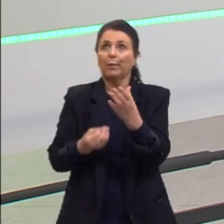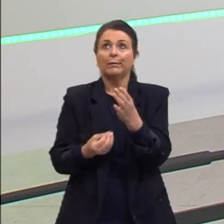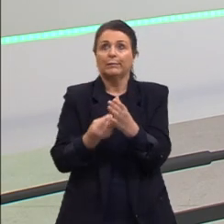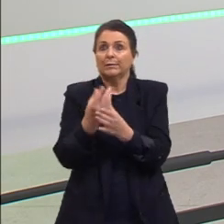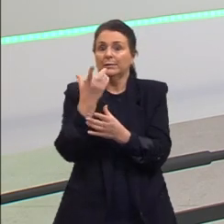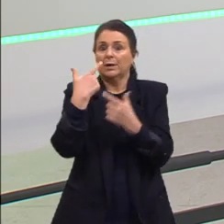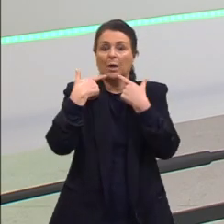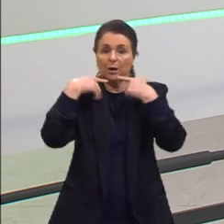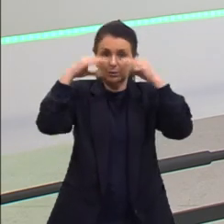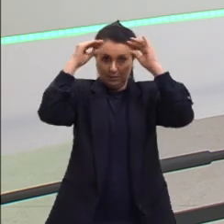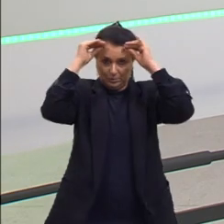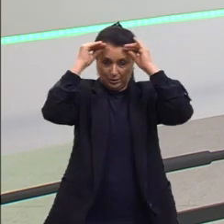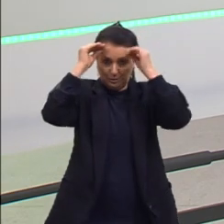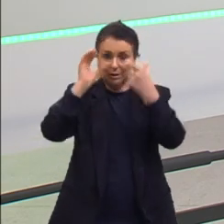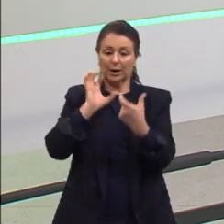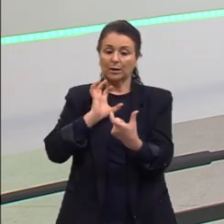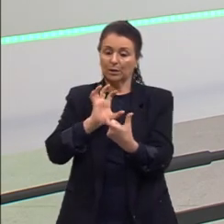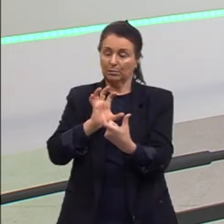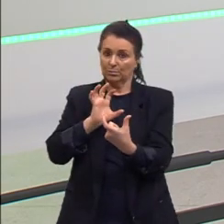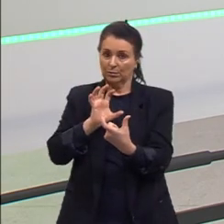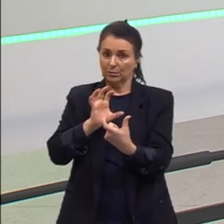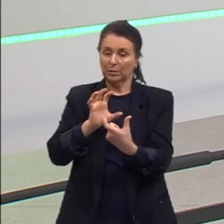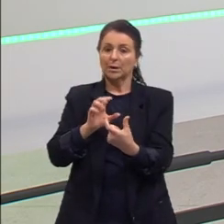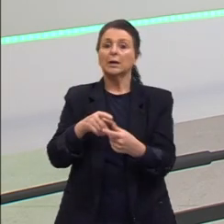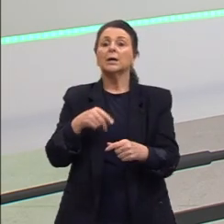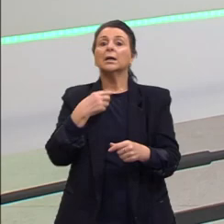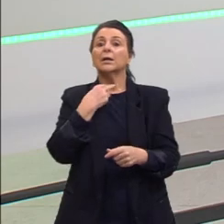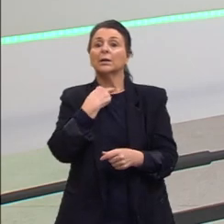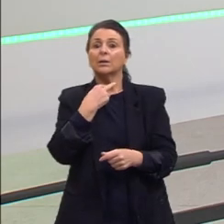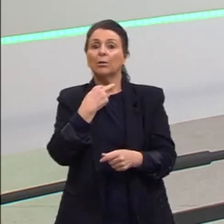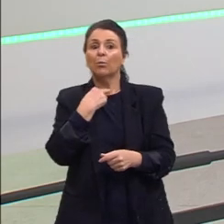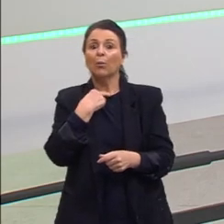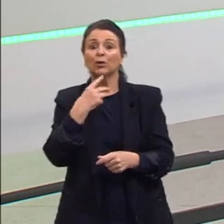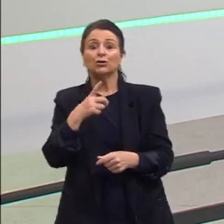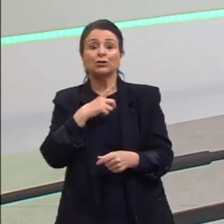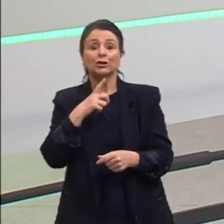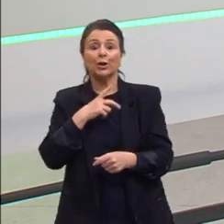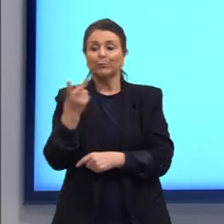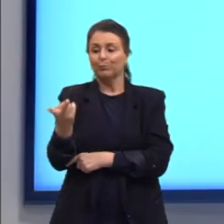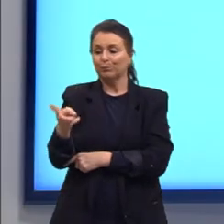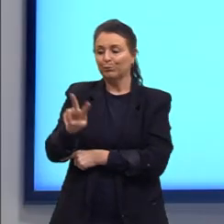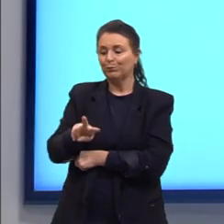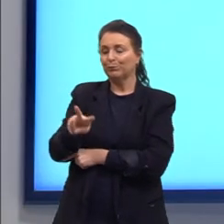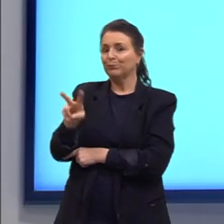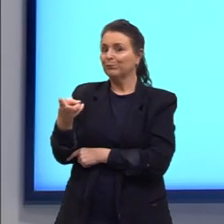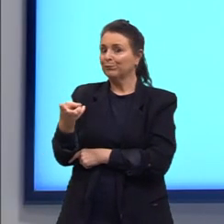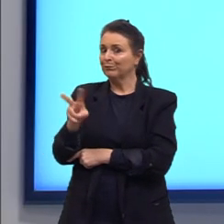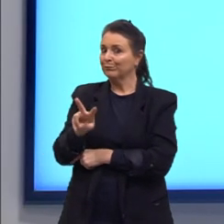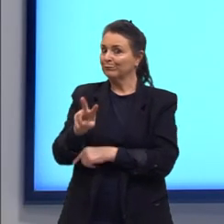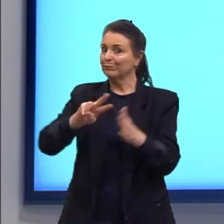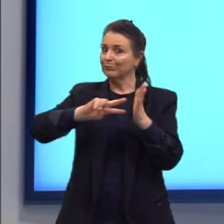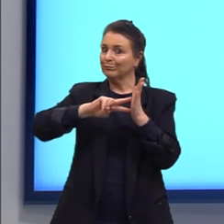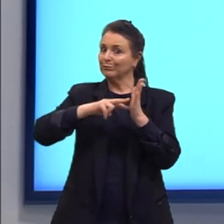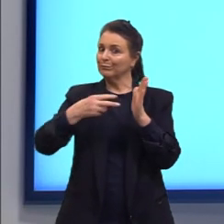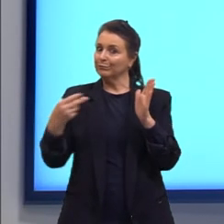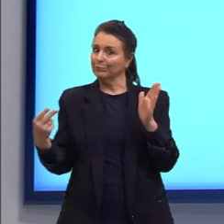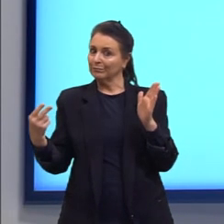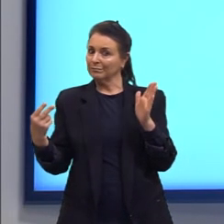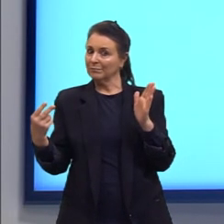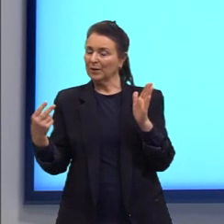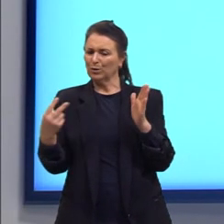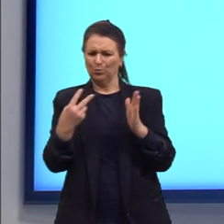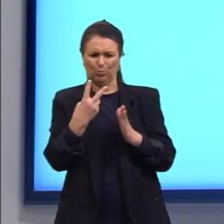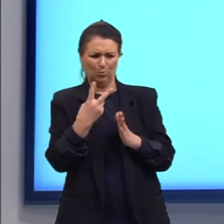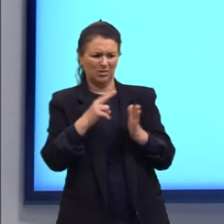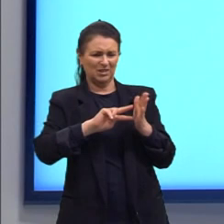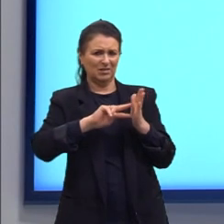e a gente não deve aqui abrir margens para uma dupla interpretação ou para ambiguidade. Ela tem